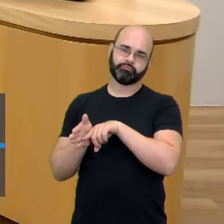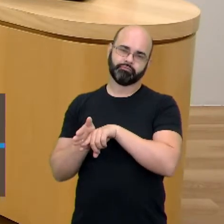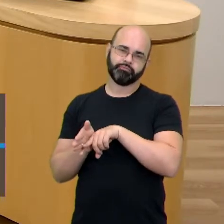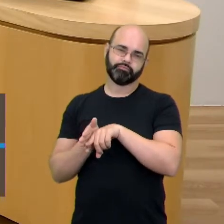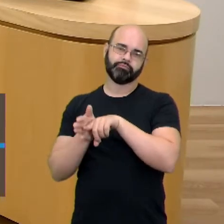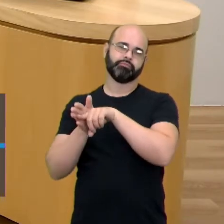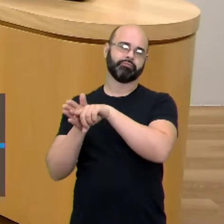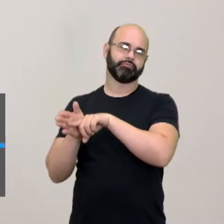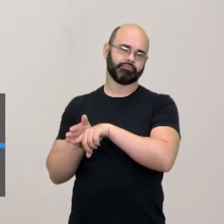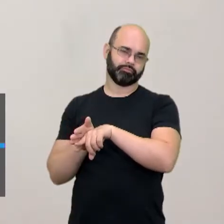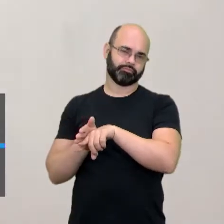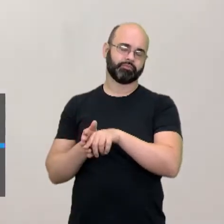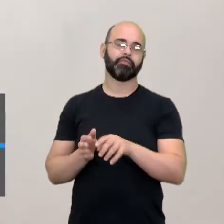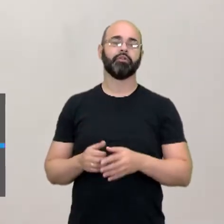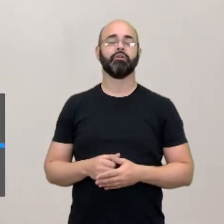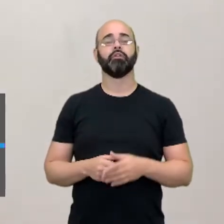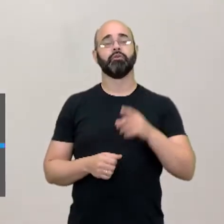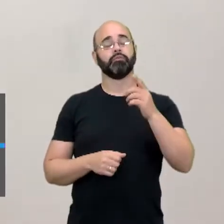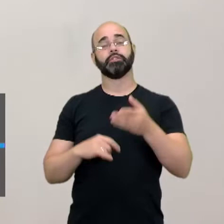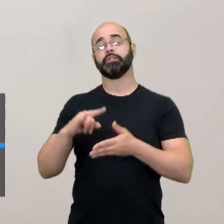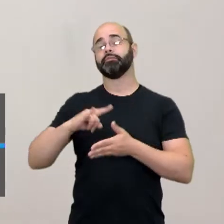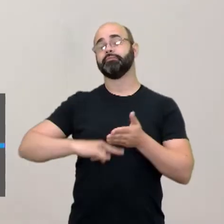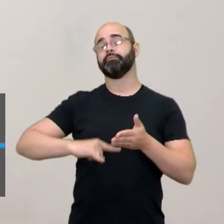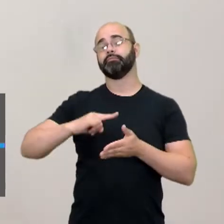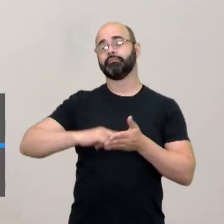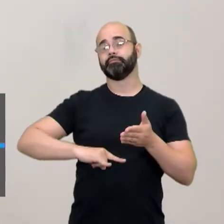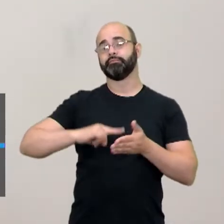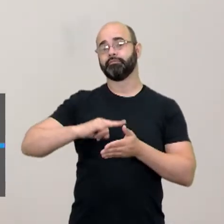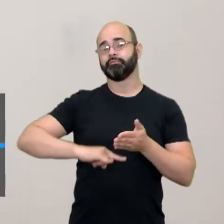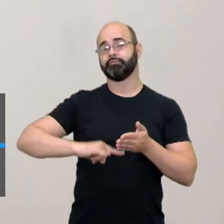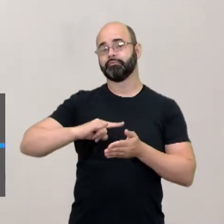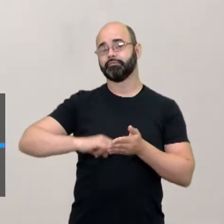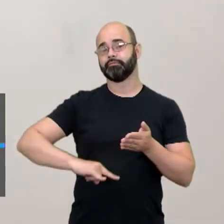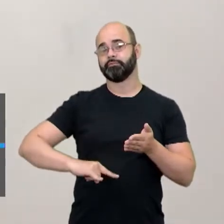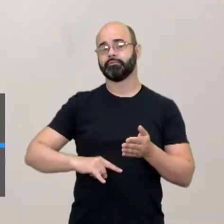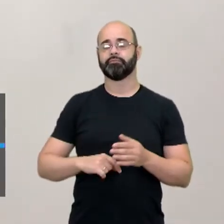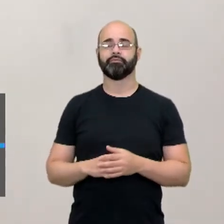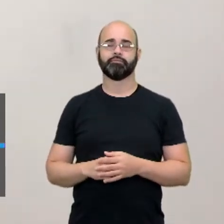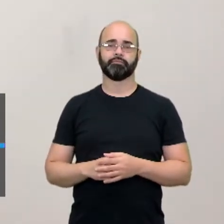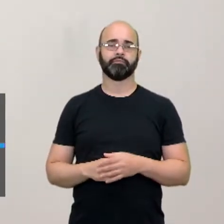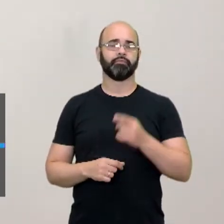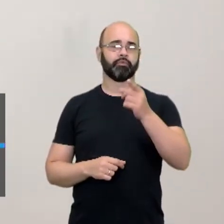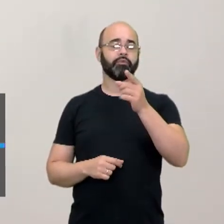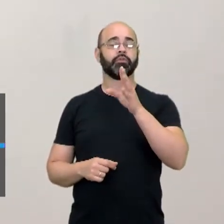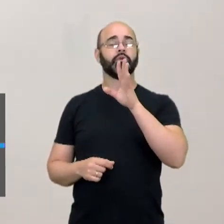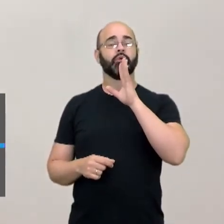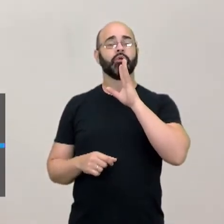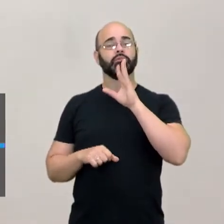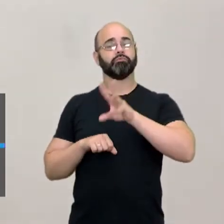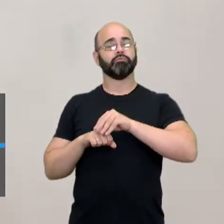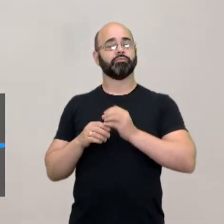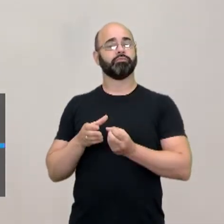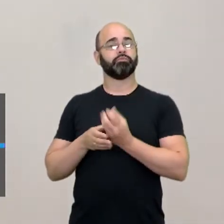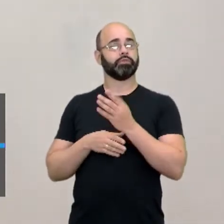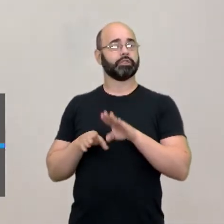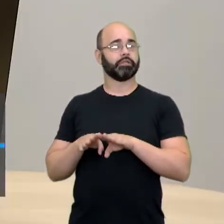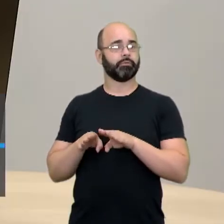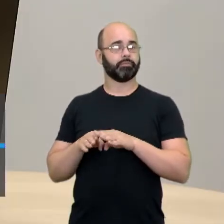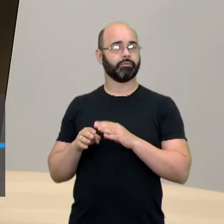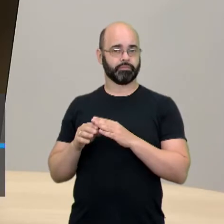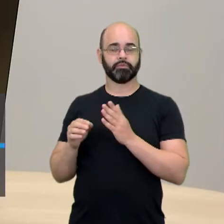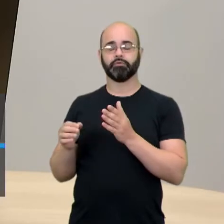em que ele vai através de documentos, na medida, inclusive, que ele até produz saber a partir de fontes